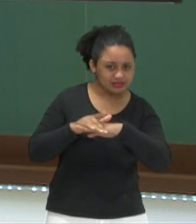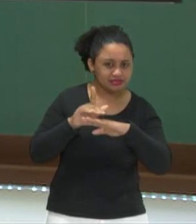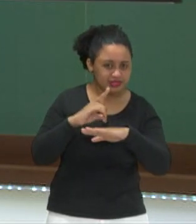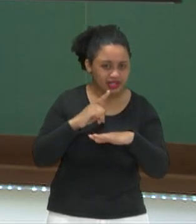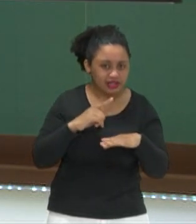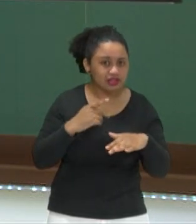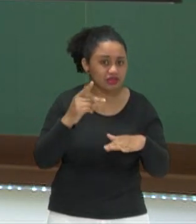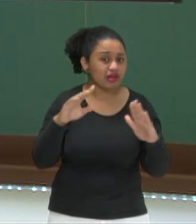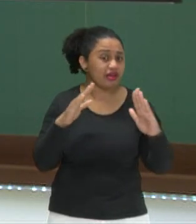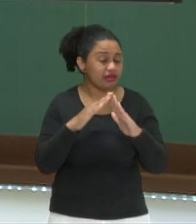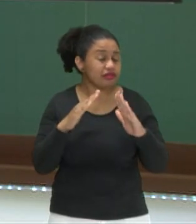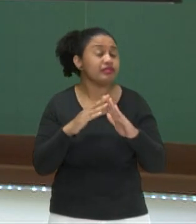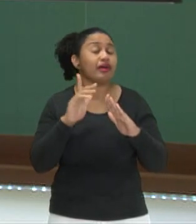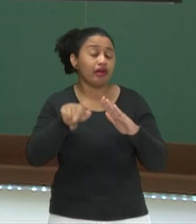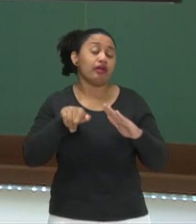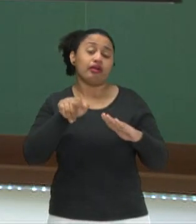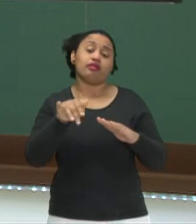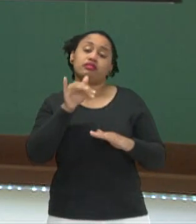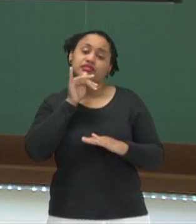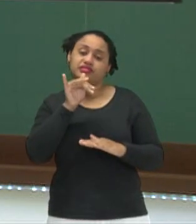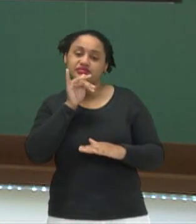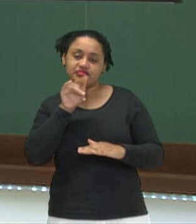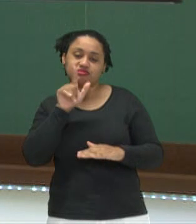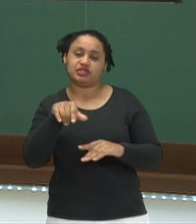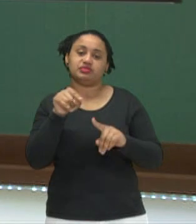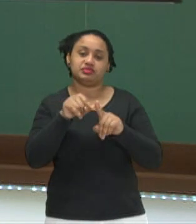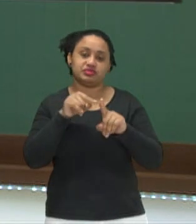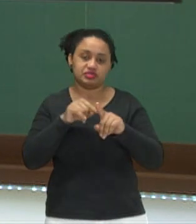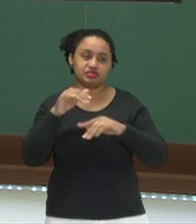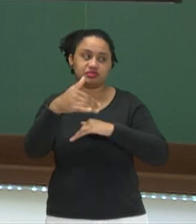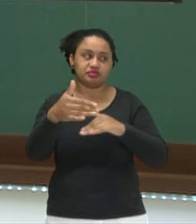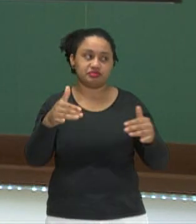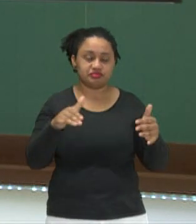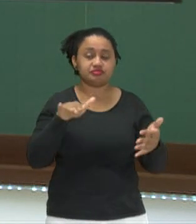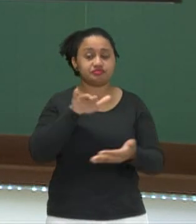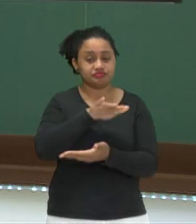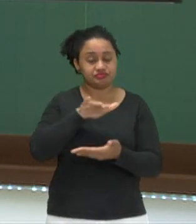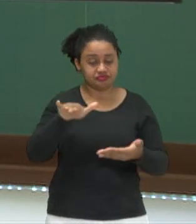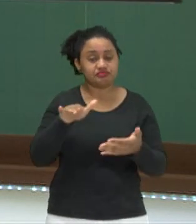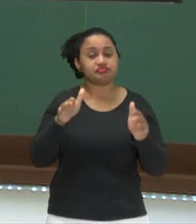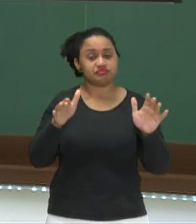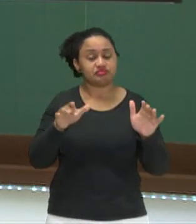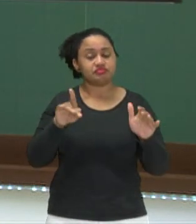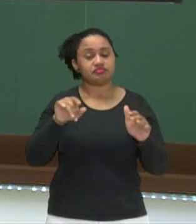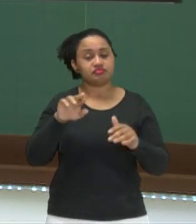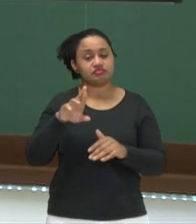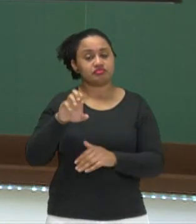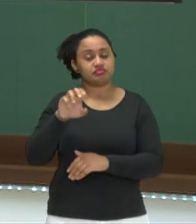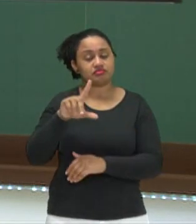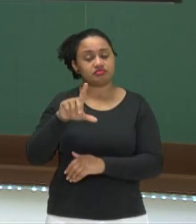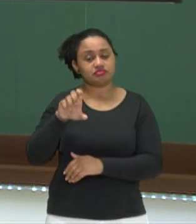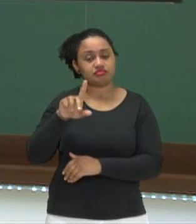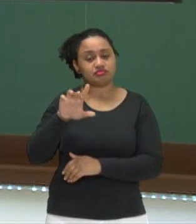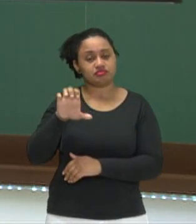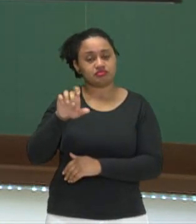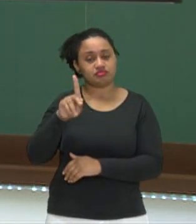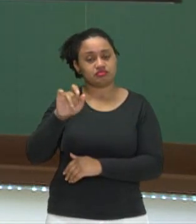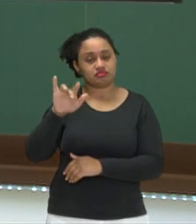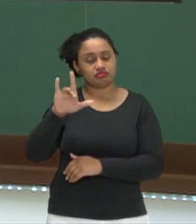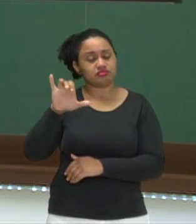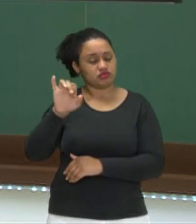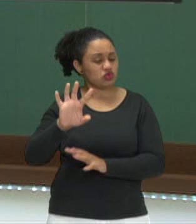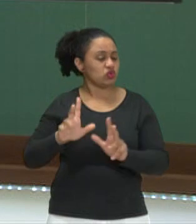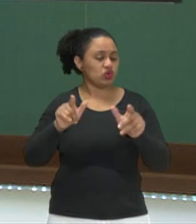sapato, que é exatamente o formato de o que a gente chama de um paralelepípedo, não é verdade? Todo mundo